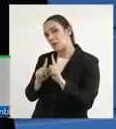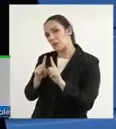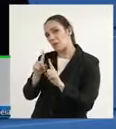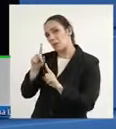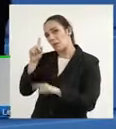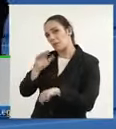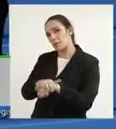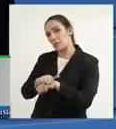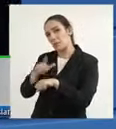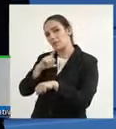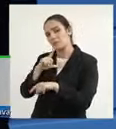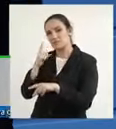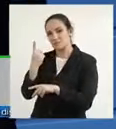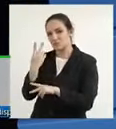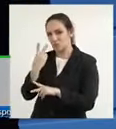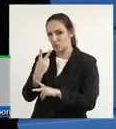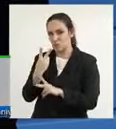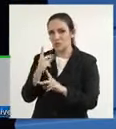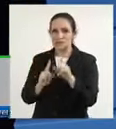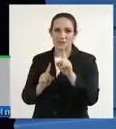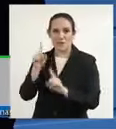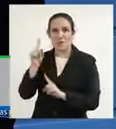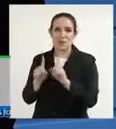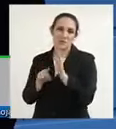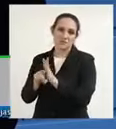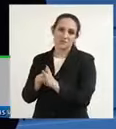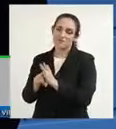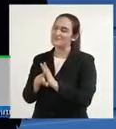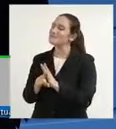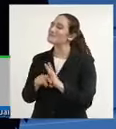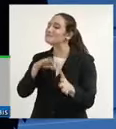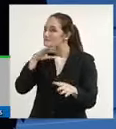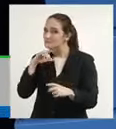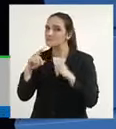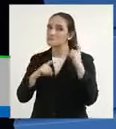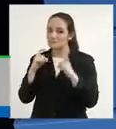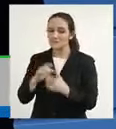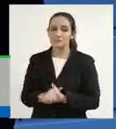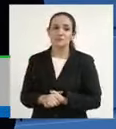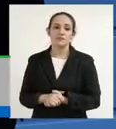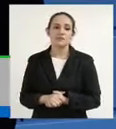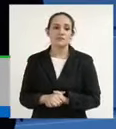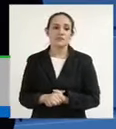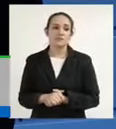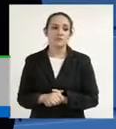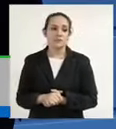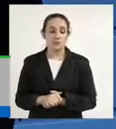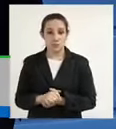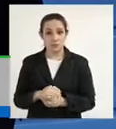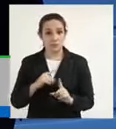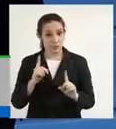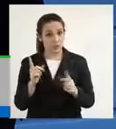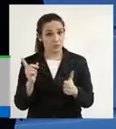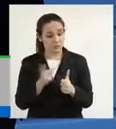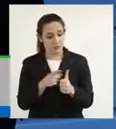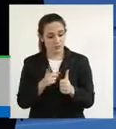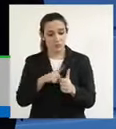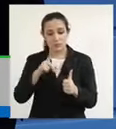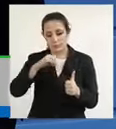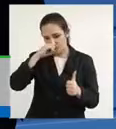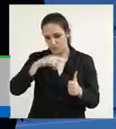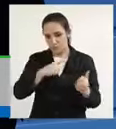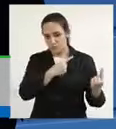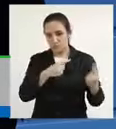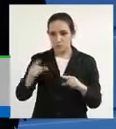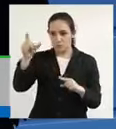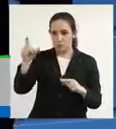tem dois referenciais que nos preocupam que na verdade um deles é essa questão da violência contra